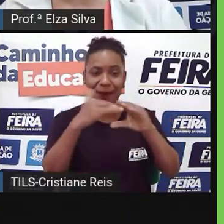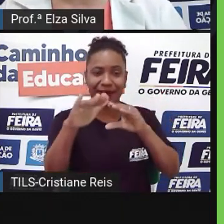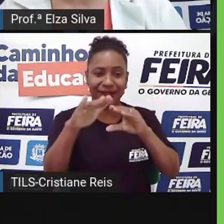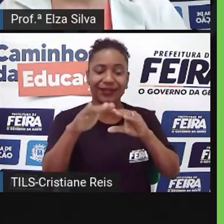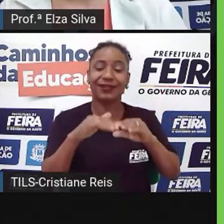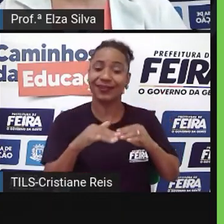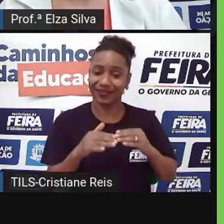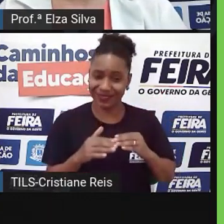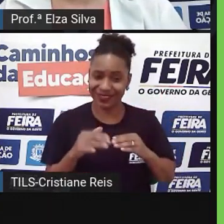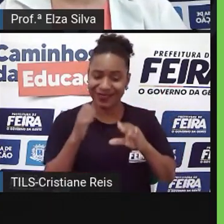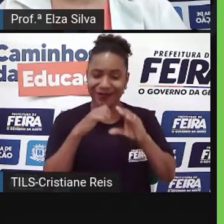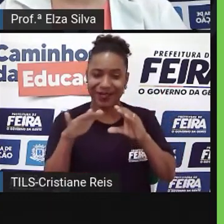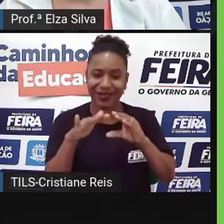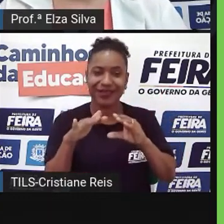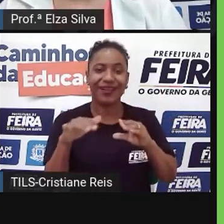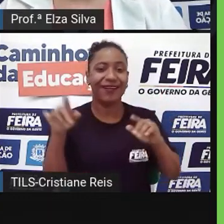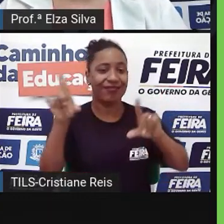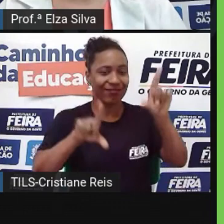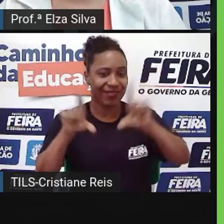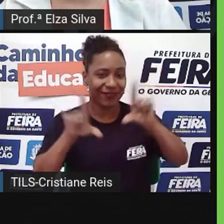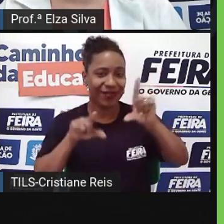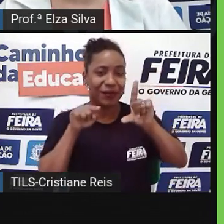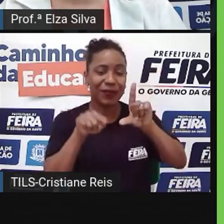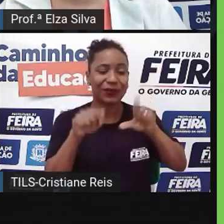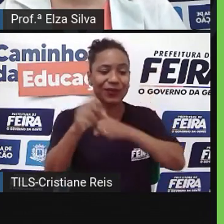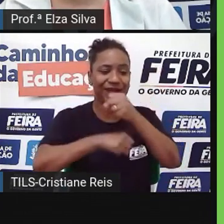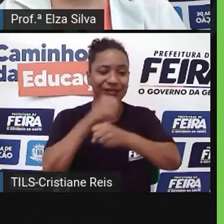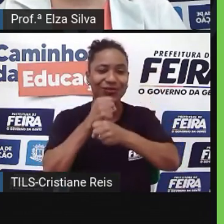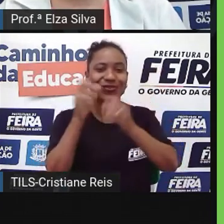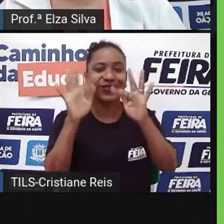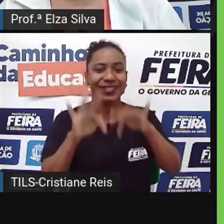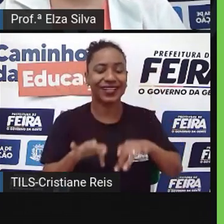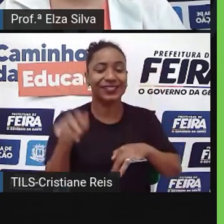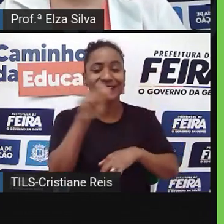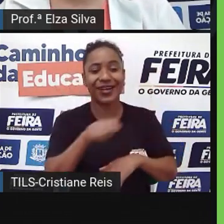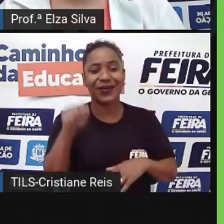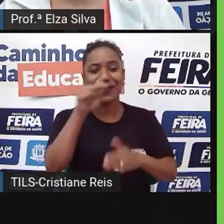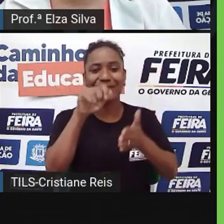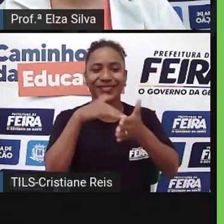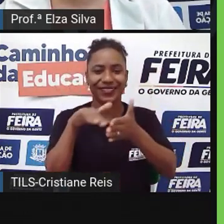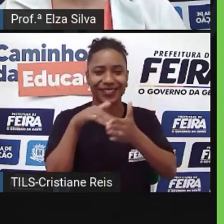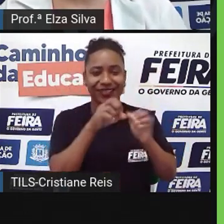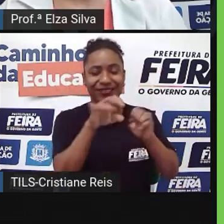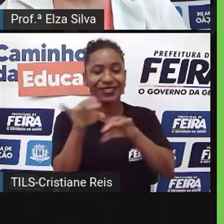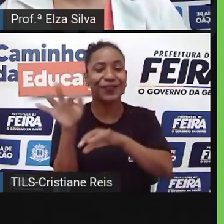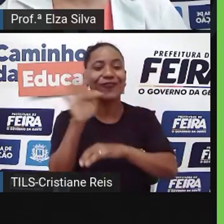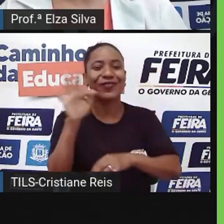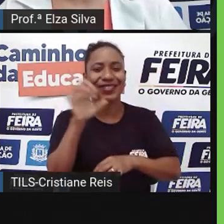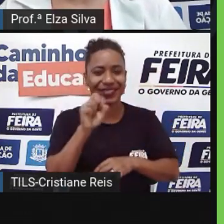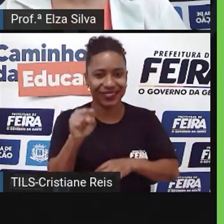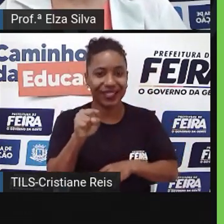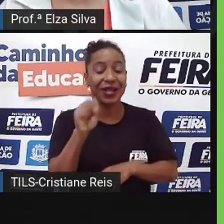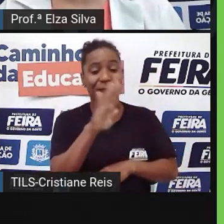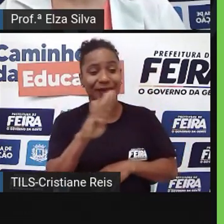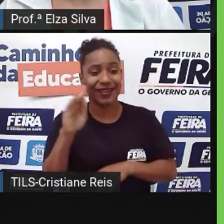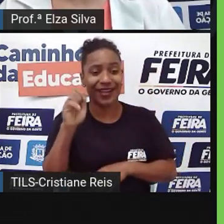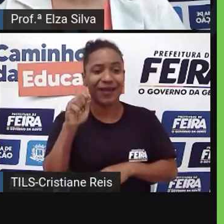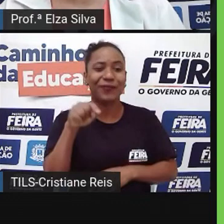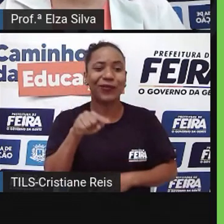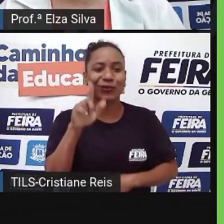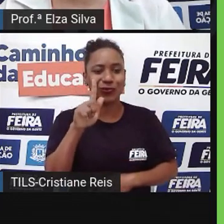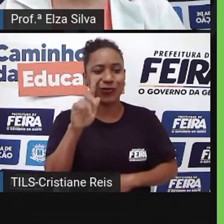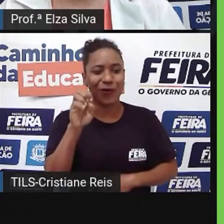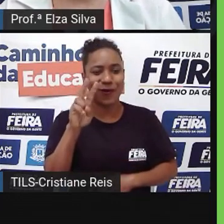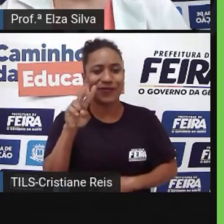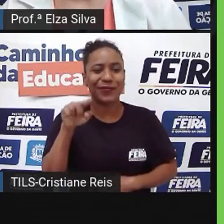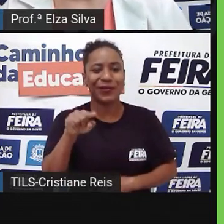ponto Anosfinais Arroba Seduc ponto Feira de Santana Ponto BA ponto Gov ponto